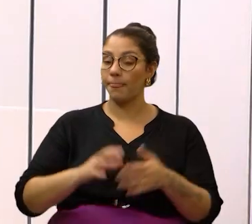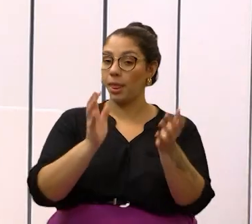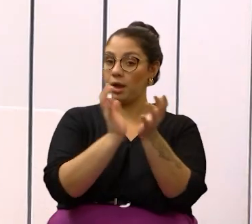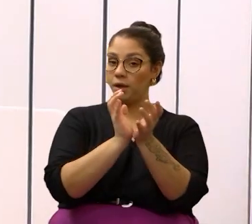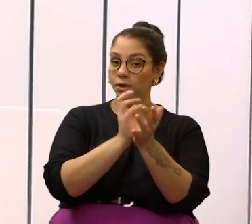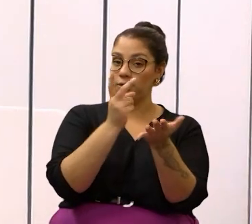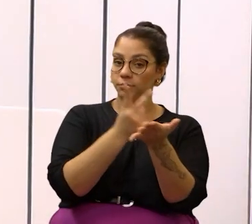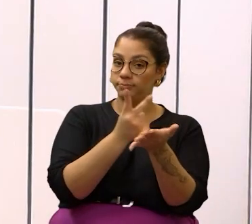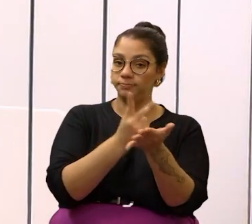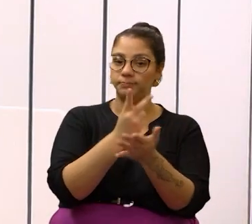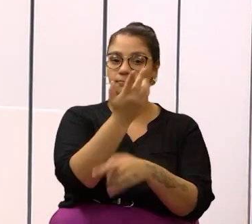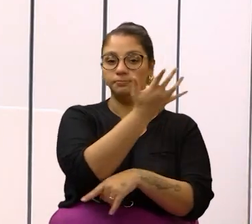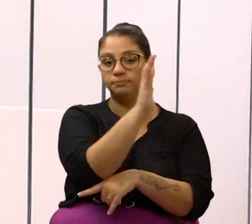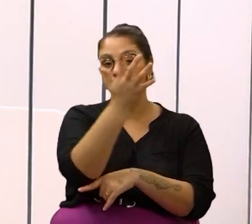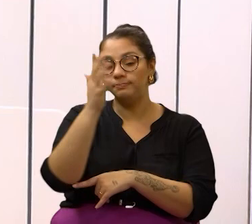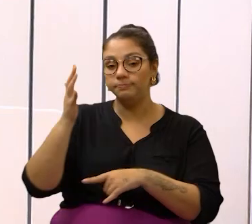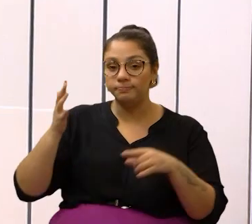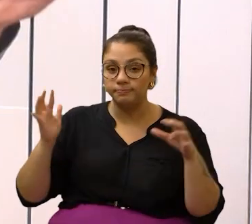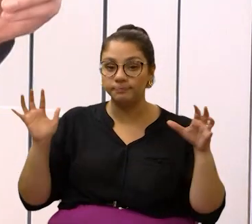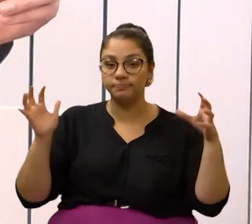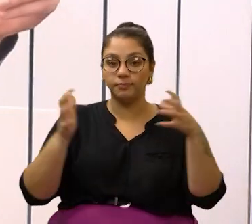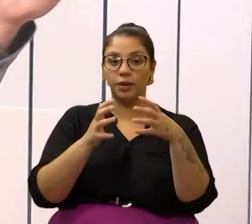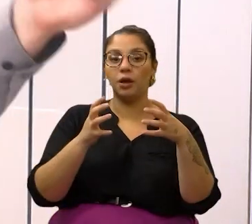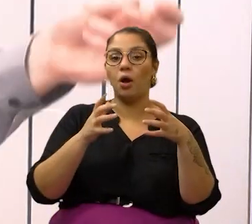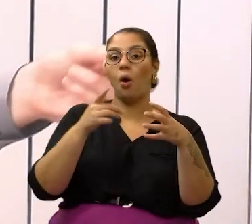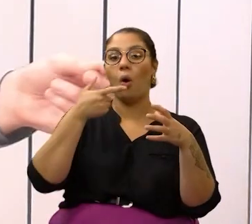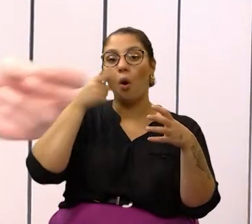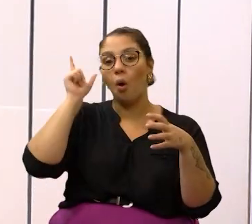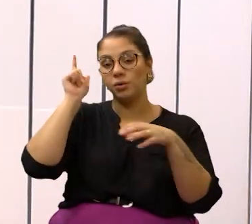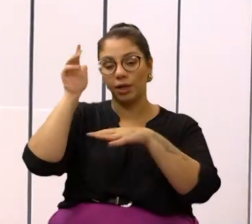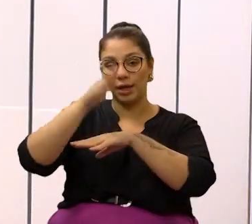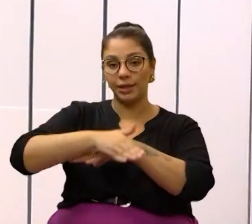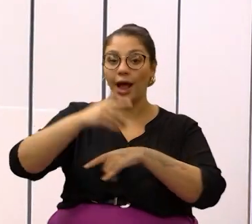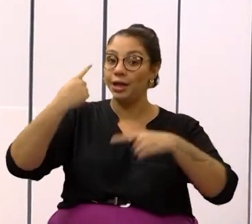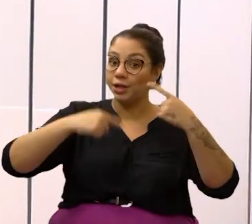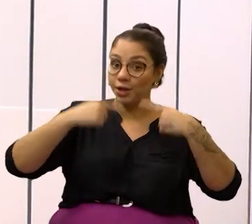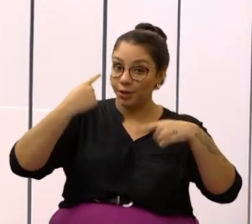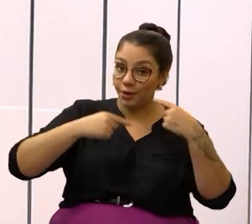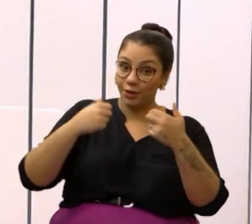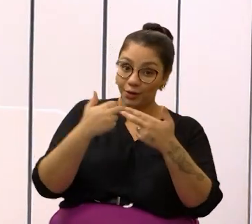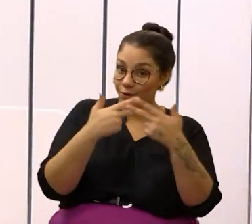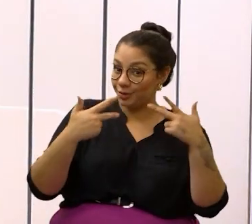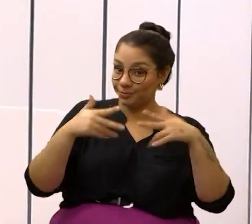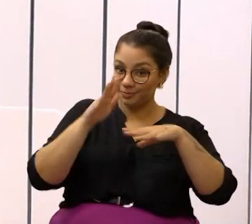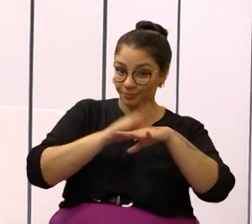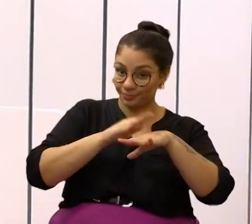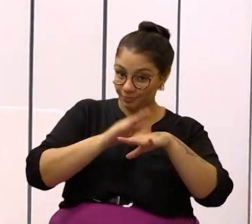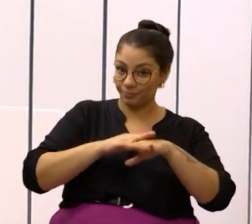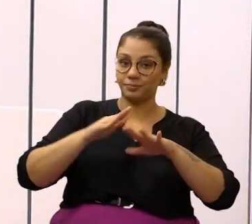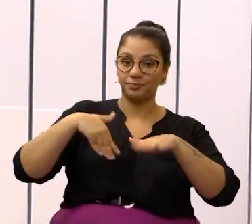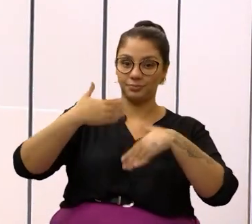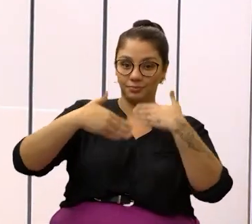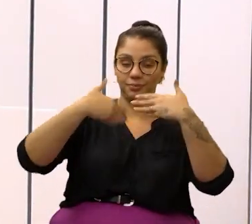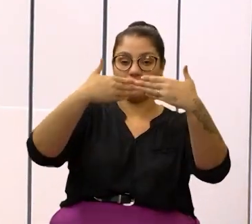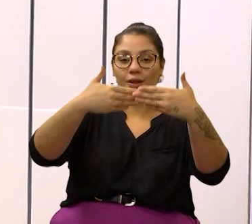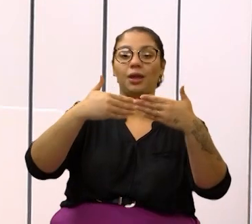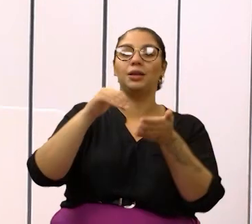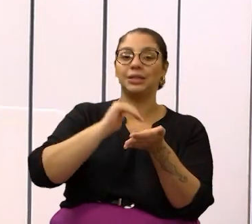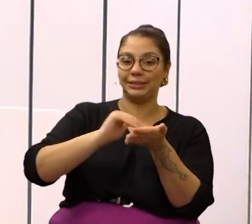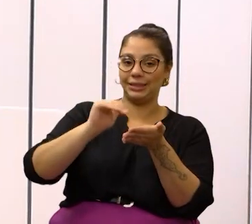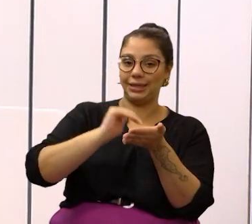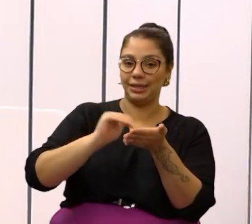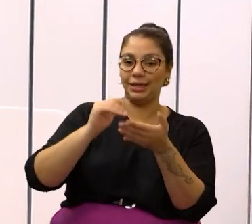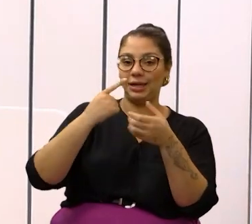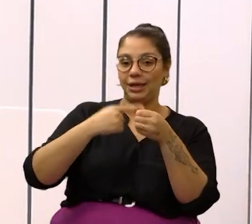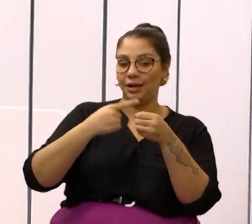A Comissão Permanente de Meio Ambiente se reuniu ontem à tarde e debateu as ações que vêm sendo executadas